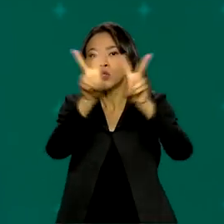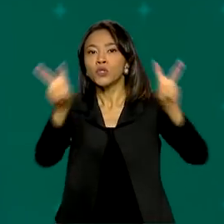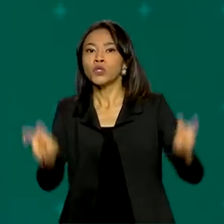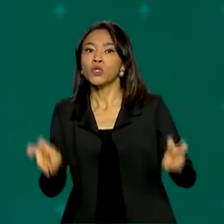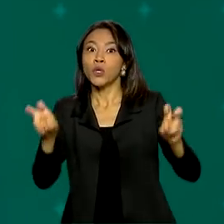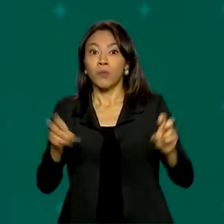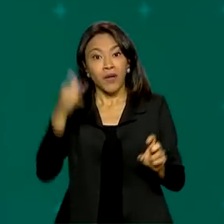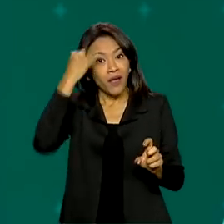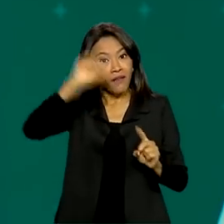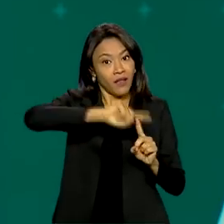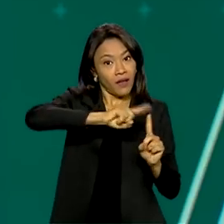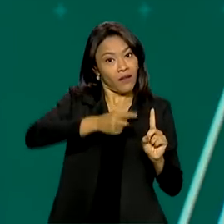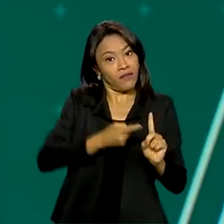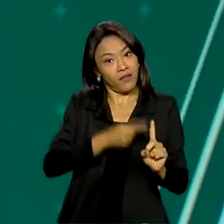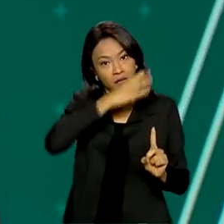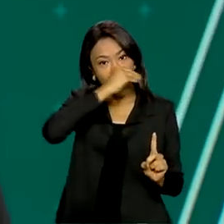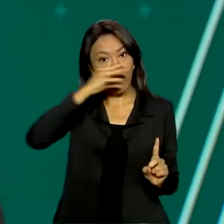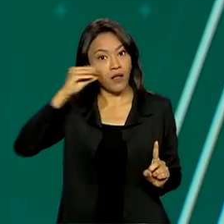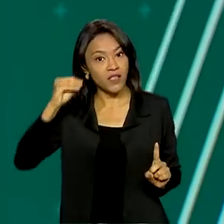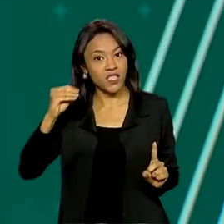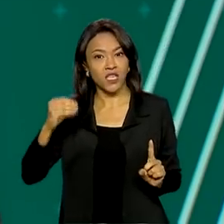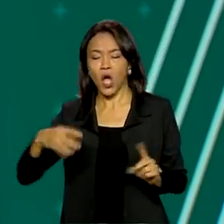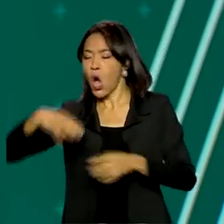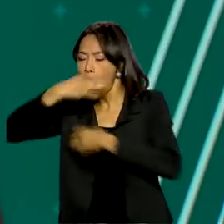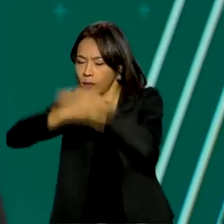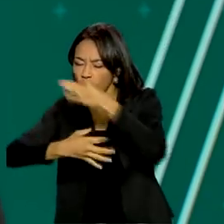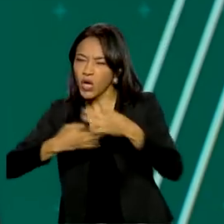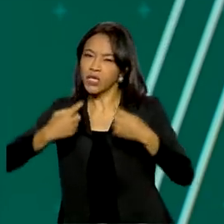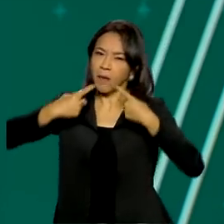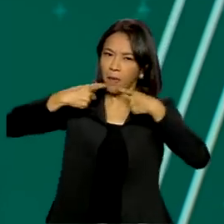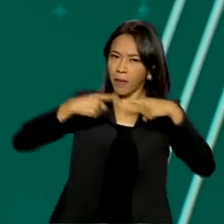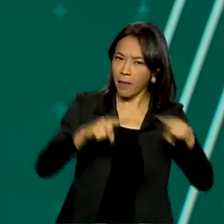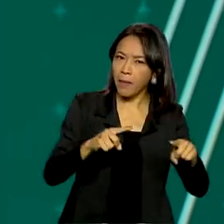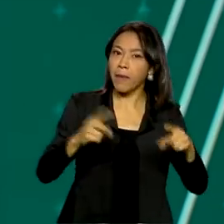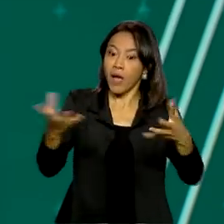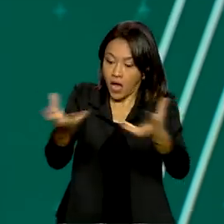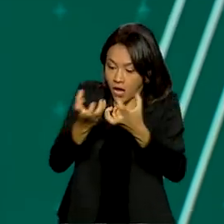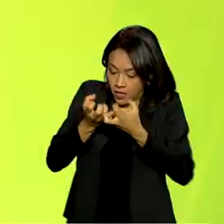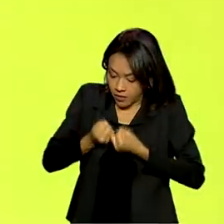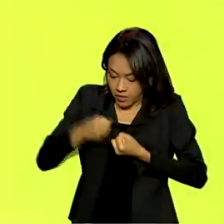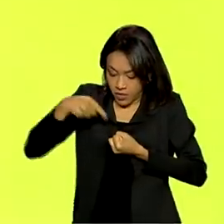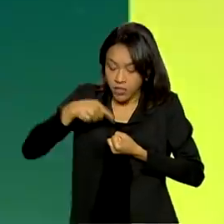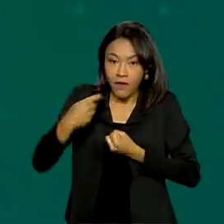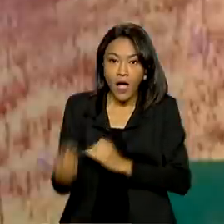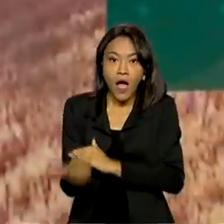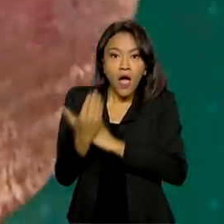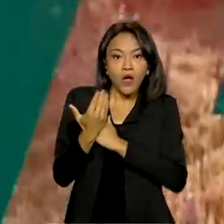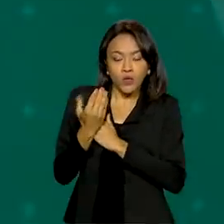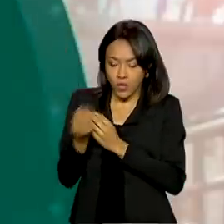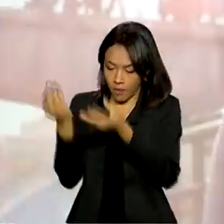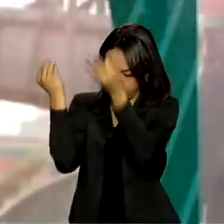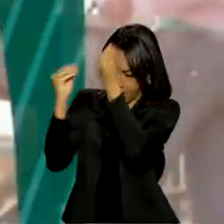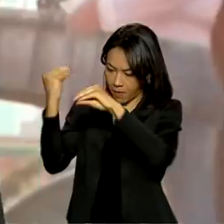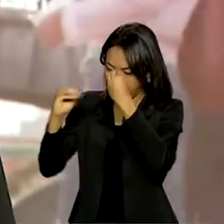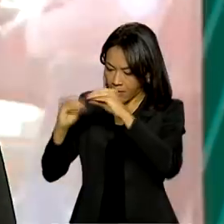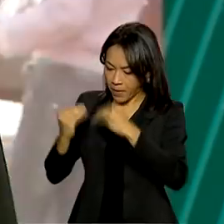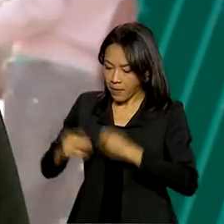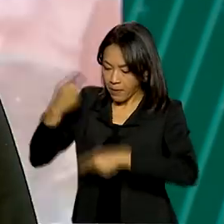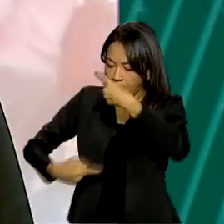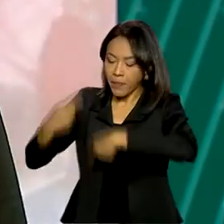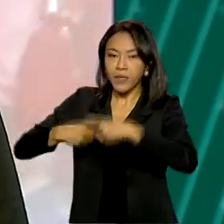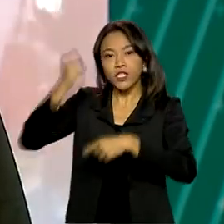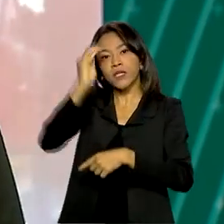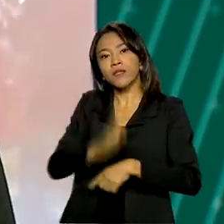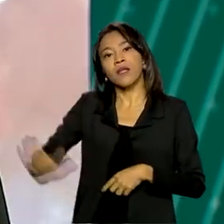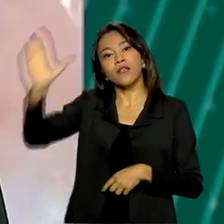gravidez na adolescência. As críticas, opiniões e sugestões recebidas vão ajudar na construção de um plano nacional sobre o